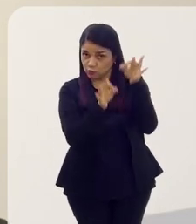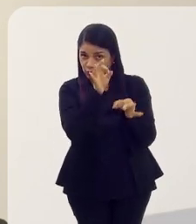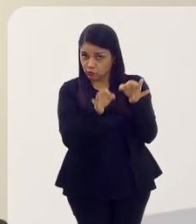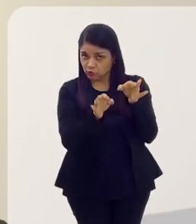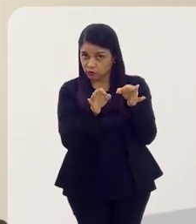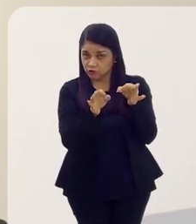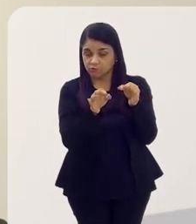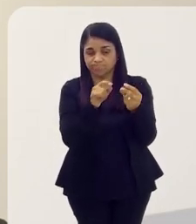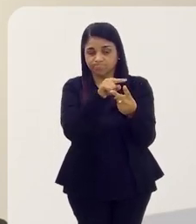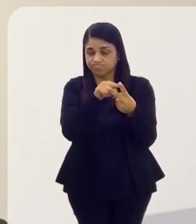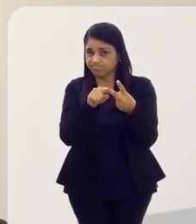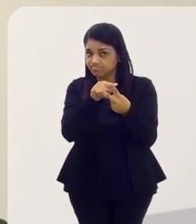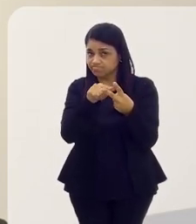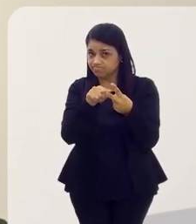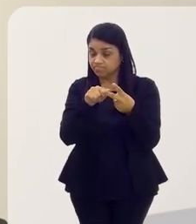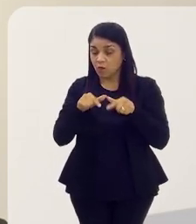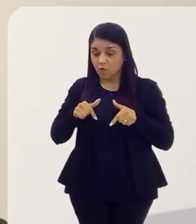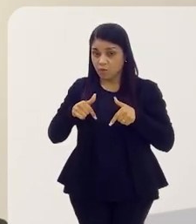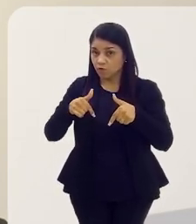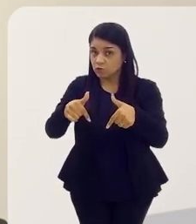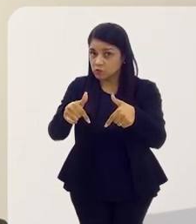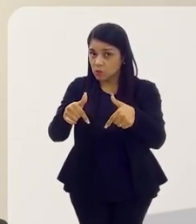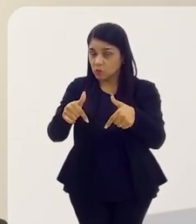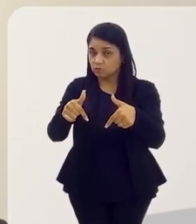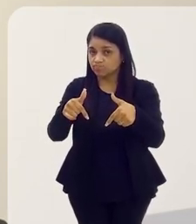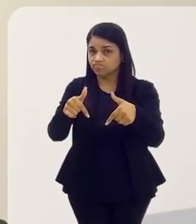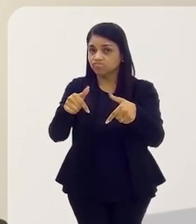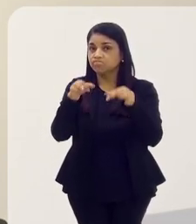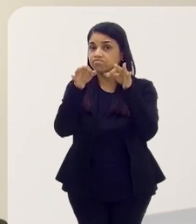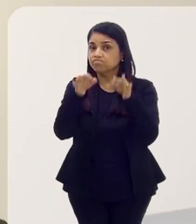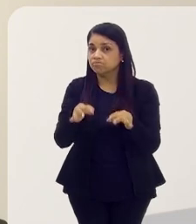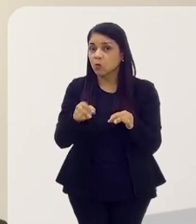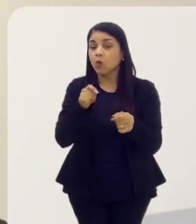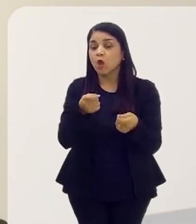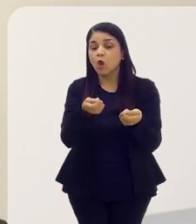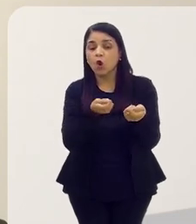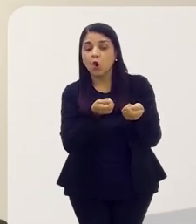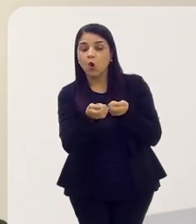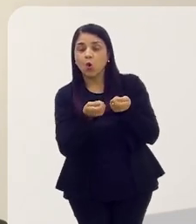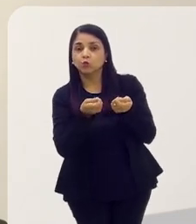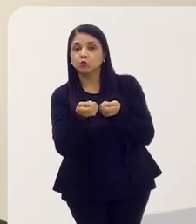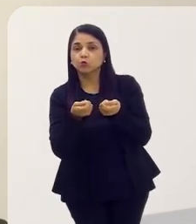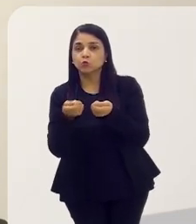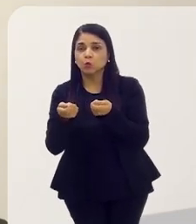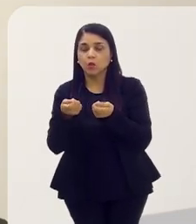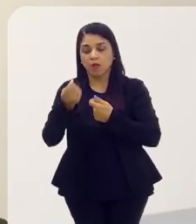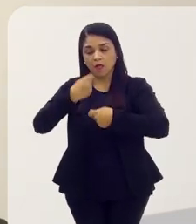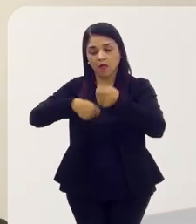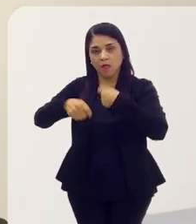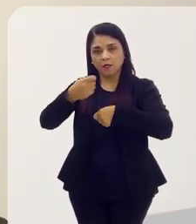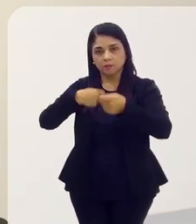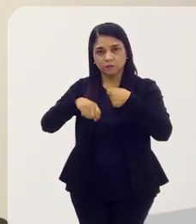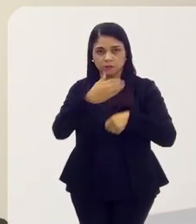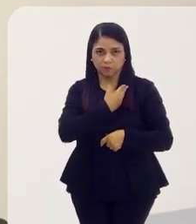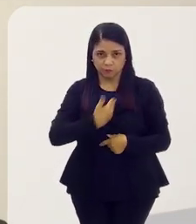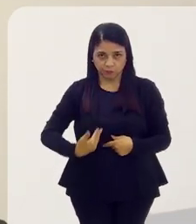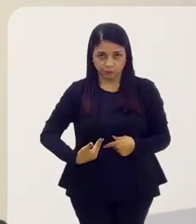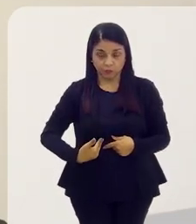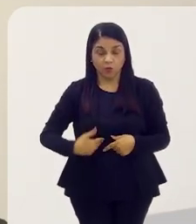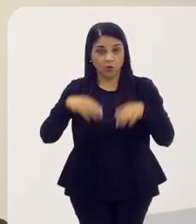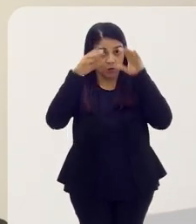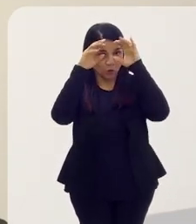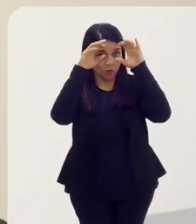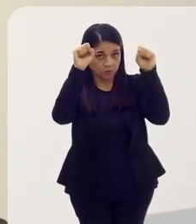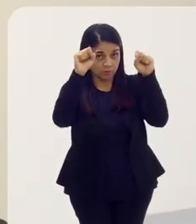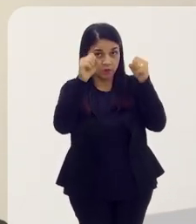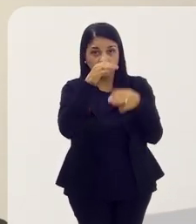têm a função precípua de fazer o controle externo da administração pública. E